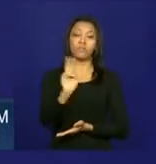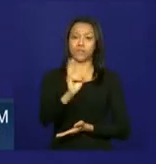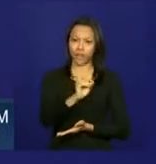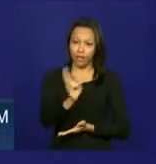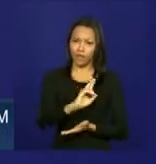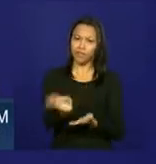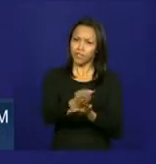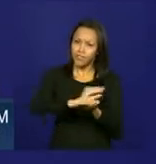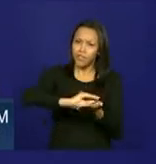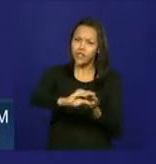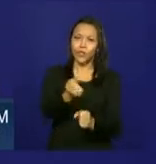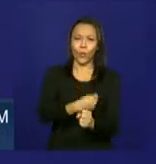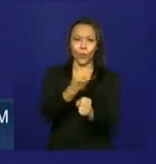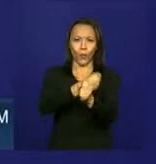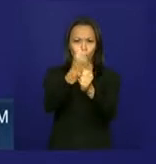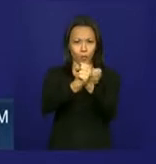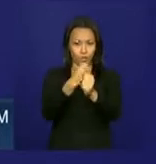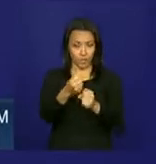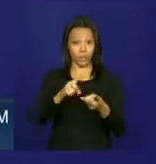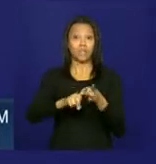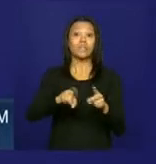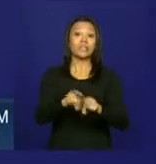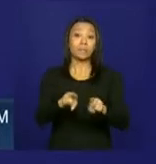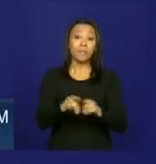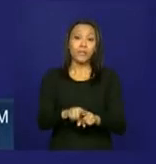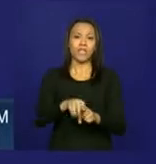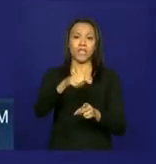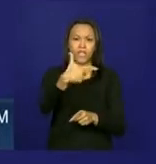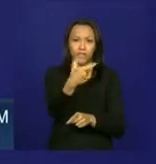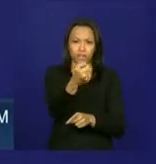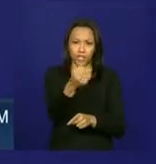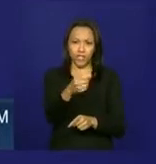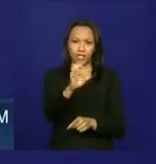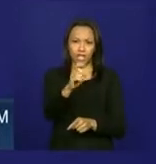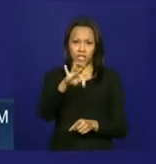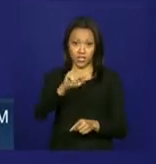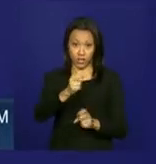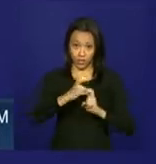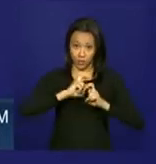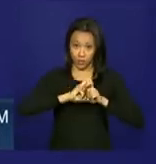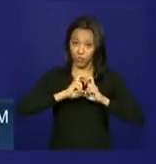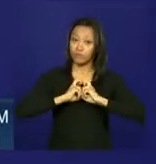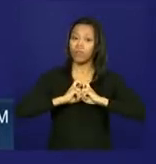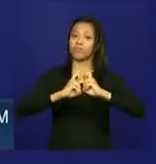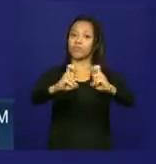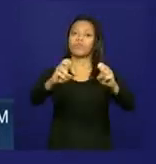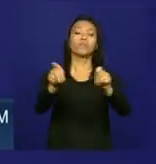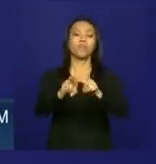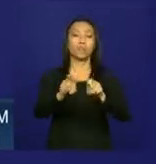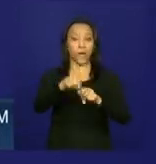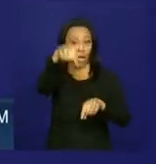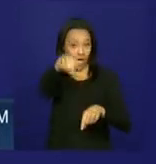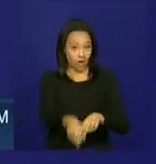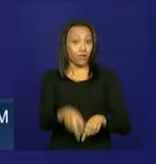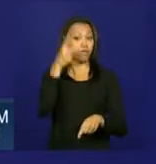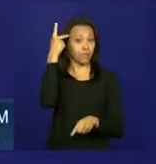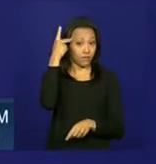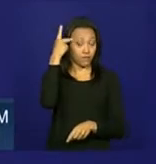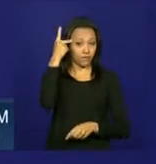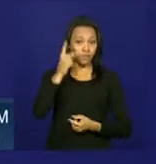investidos em obras em três linhas e 20 estações, tanto do metrô quanto da companhia paulista de trens